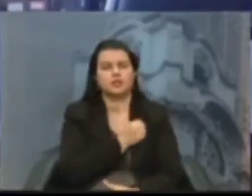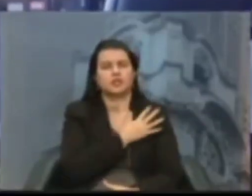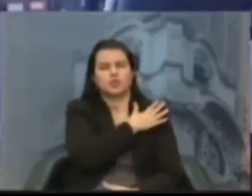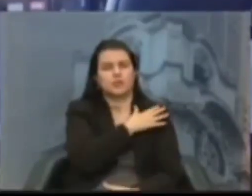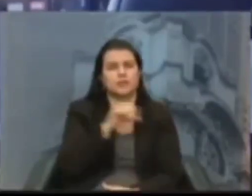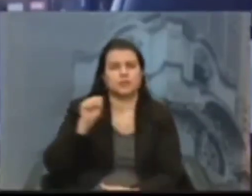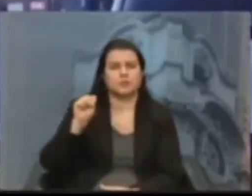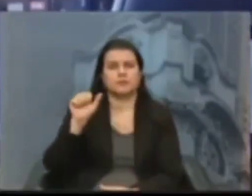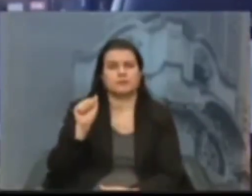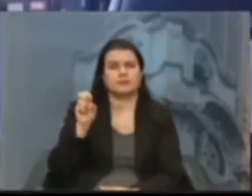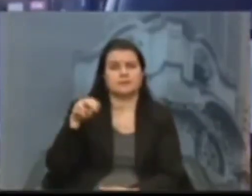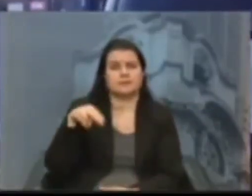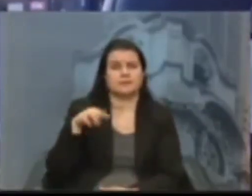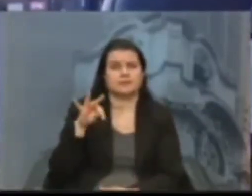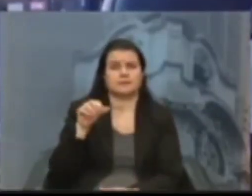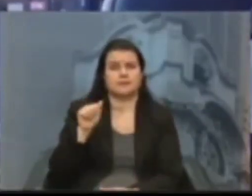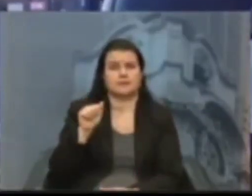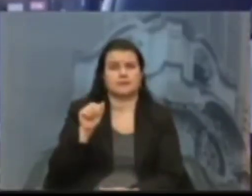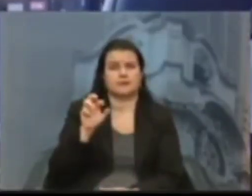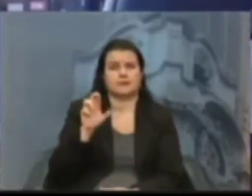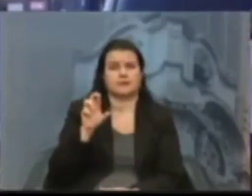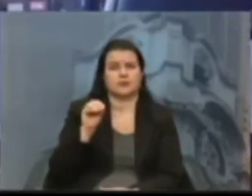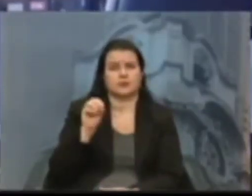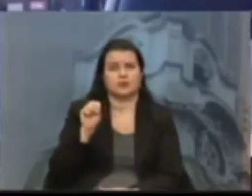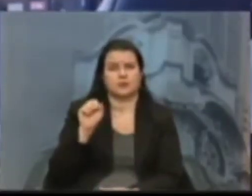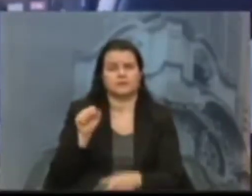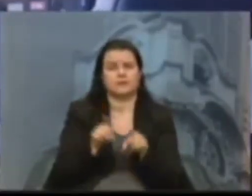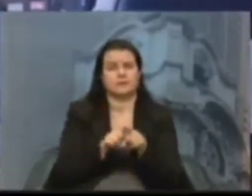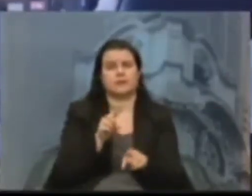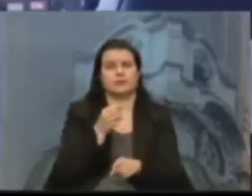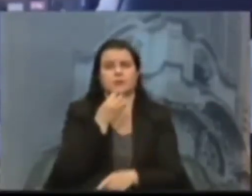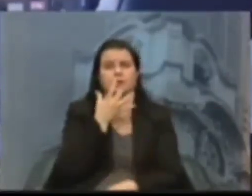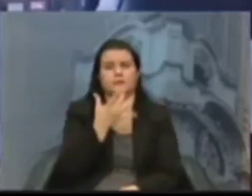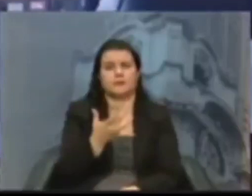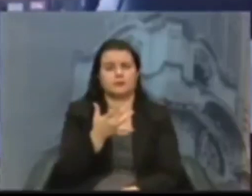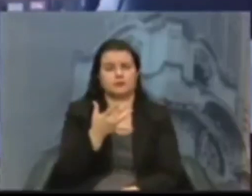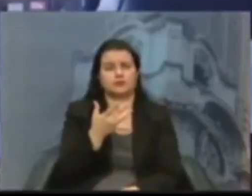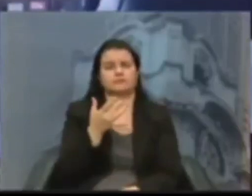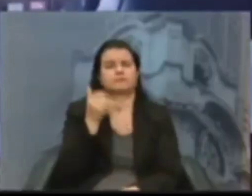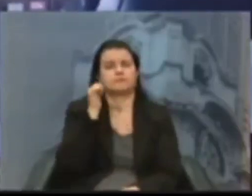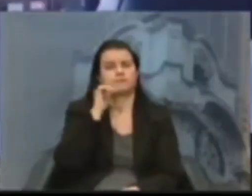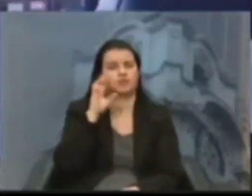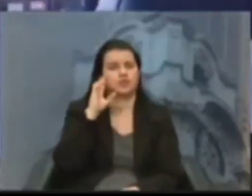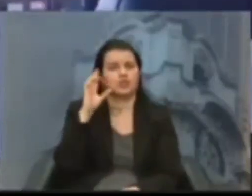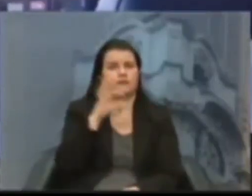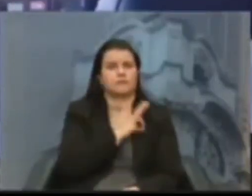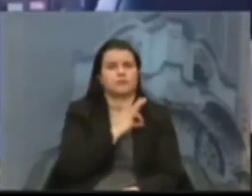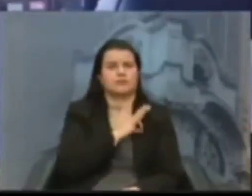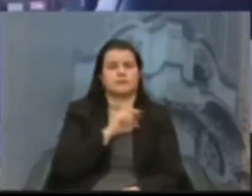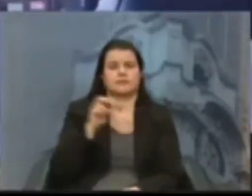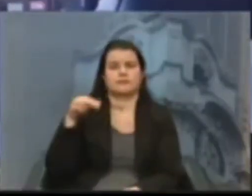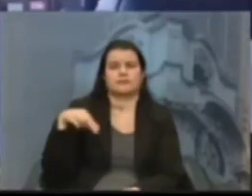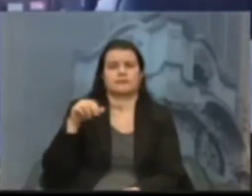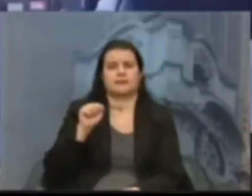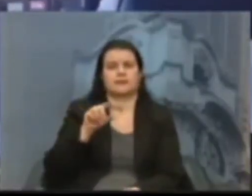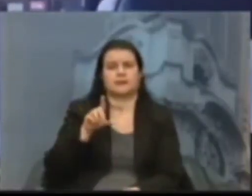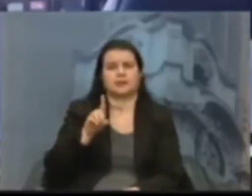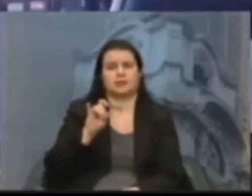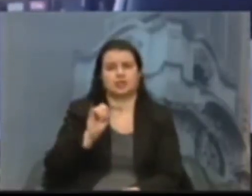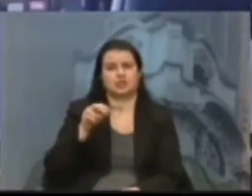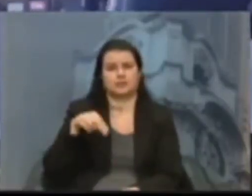polícia Nadine Anflor, uma honra estar aqui hoje fazendo essa fala,